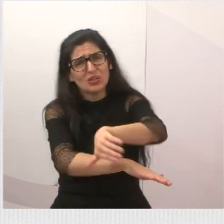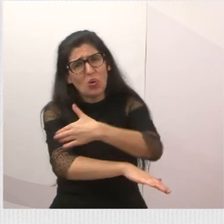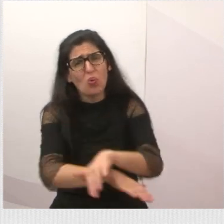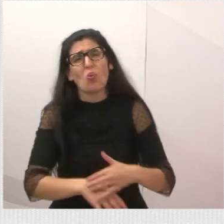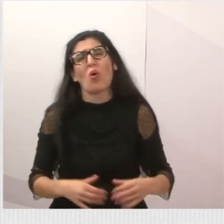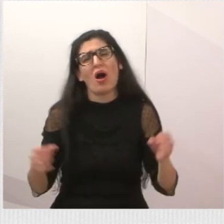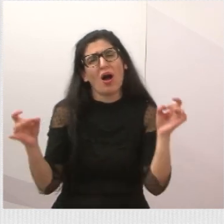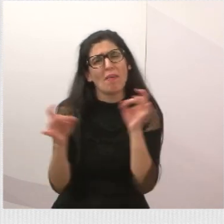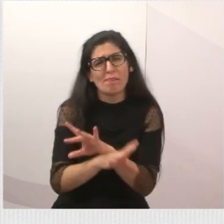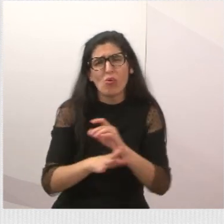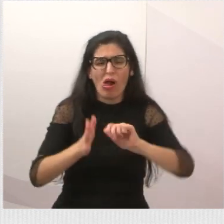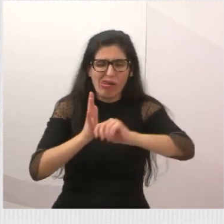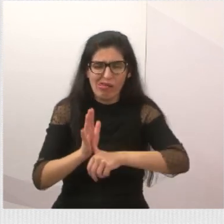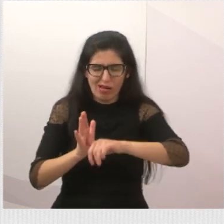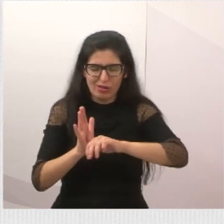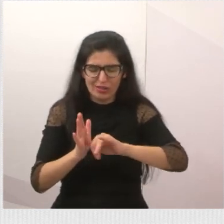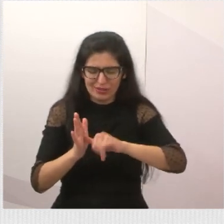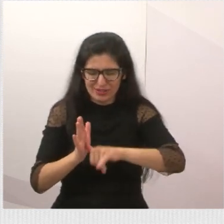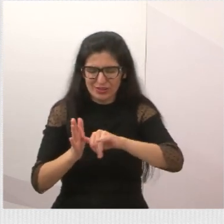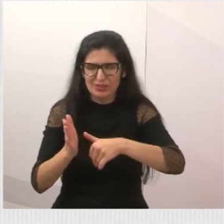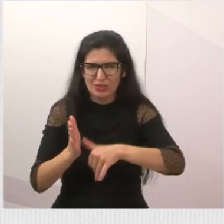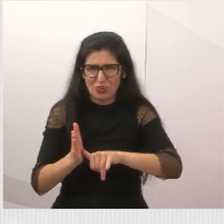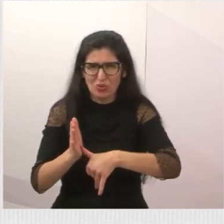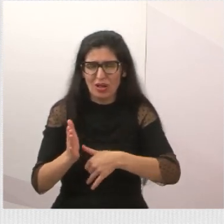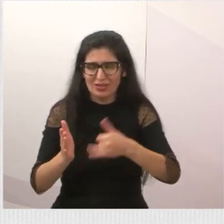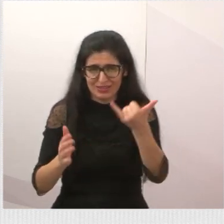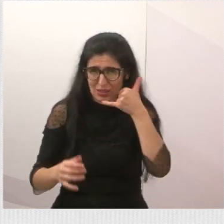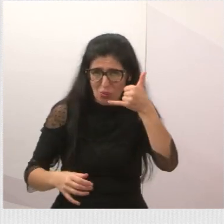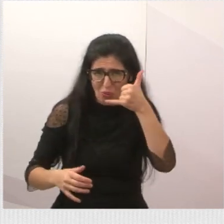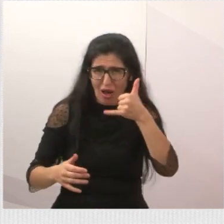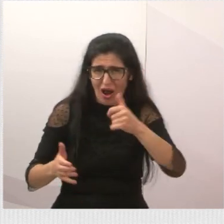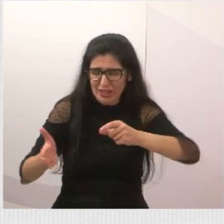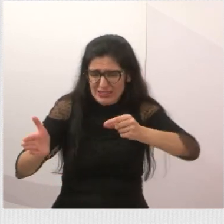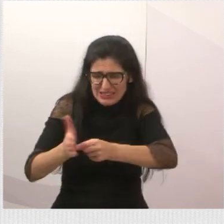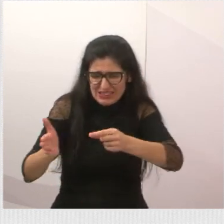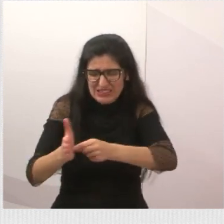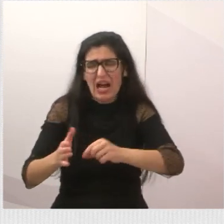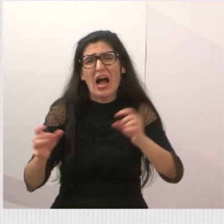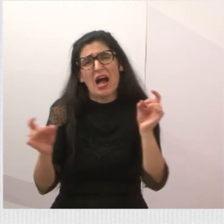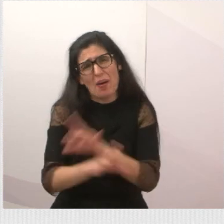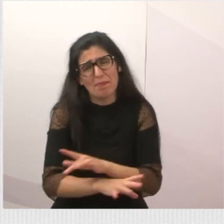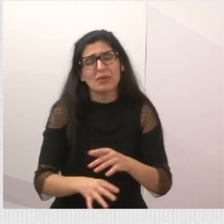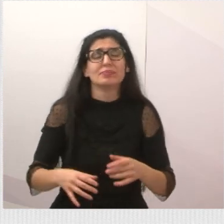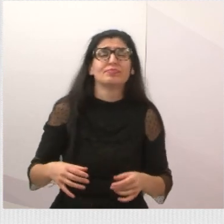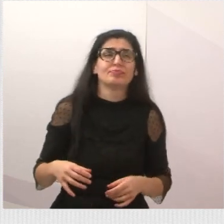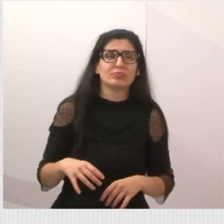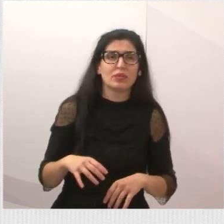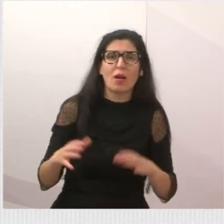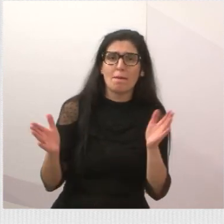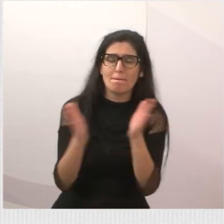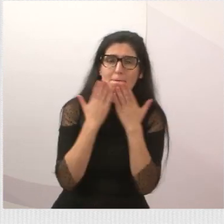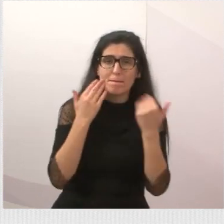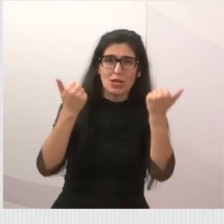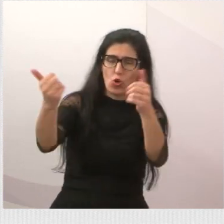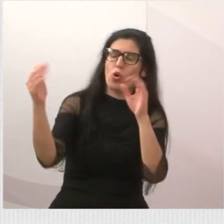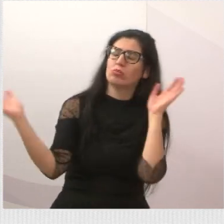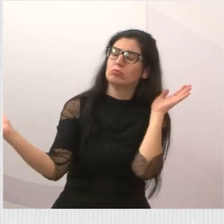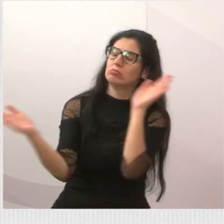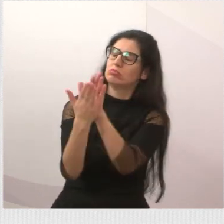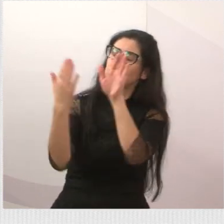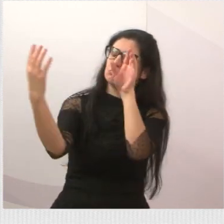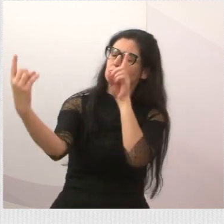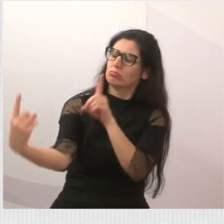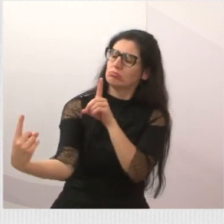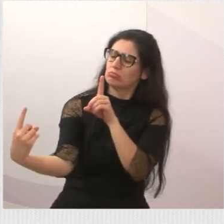celular e fica esperando a resposta. Então, venham ao gabinete, que eu acho que nada melhor do que olho no olho, a melhor forma de a gente resolver os